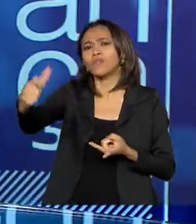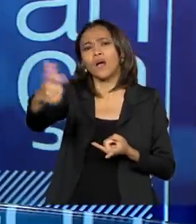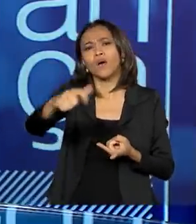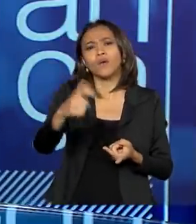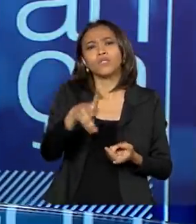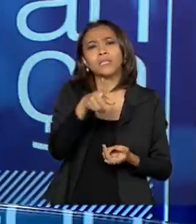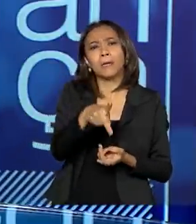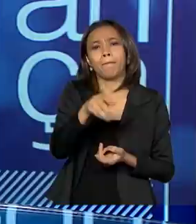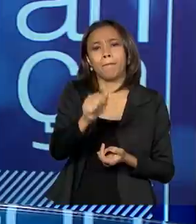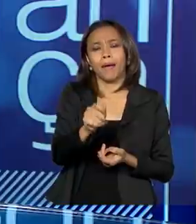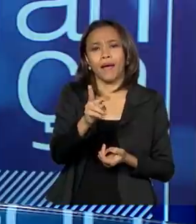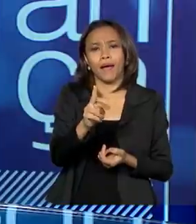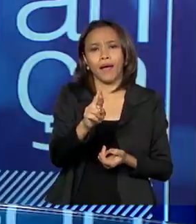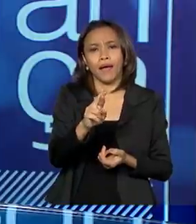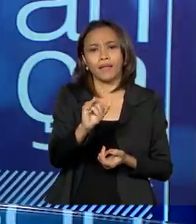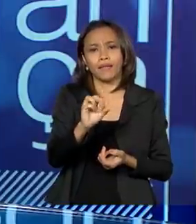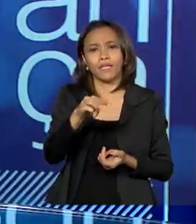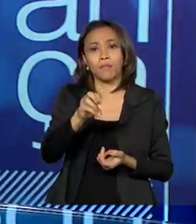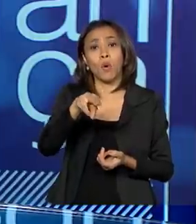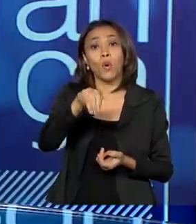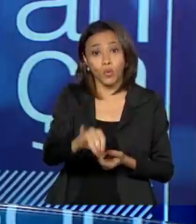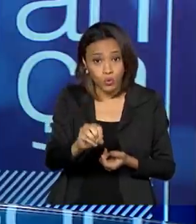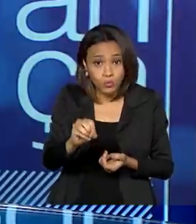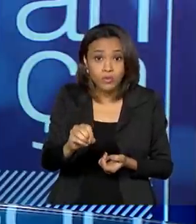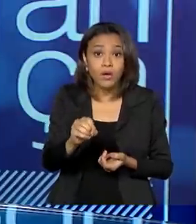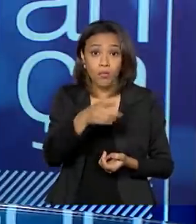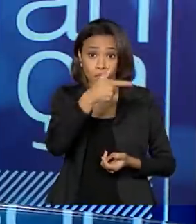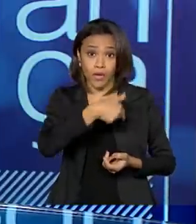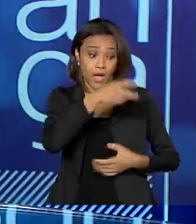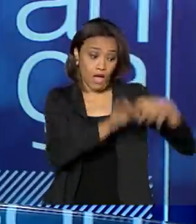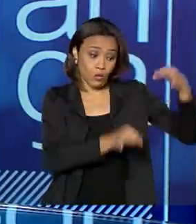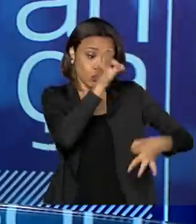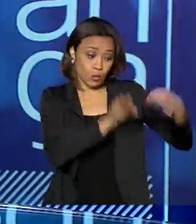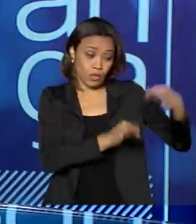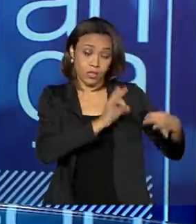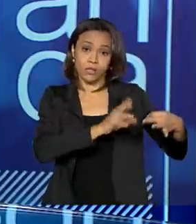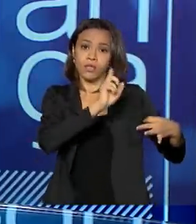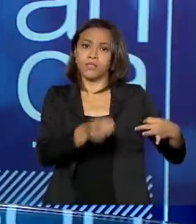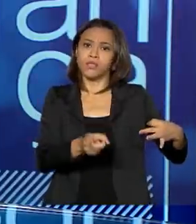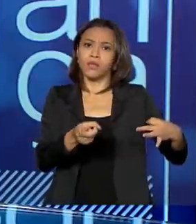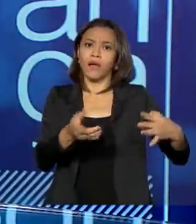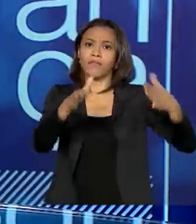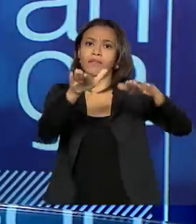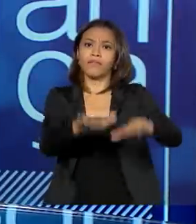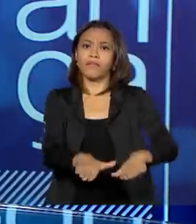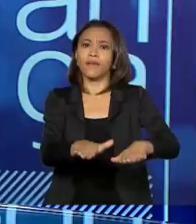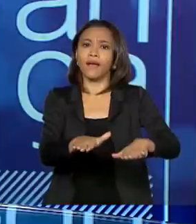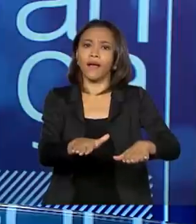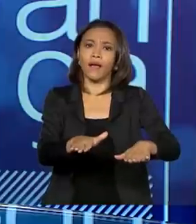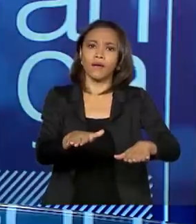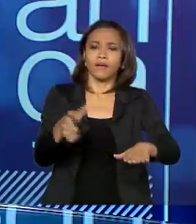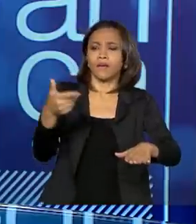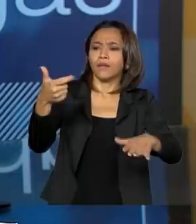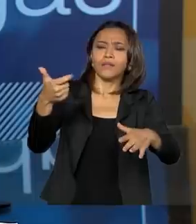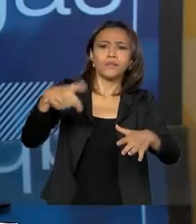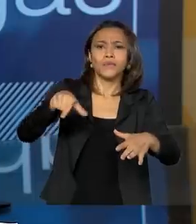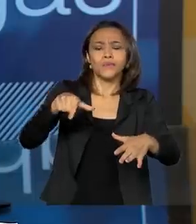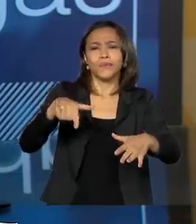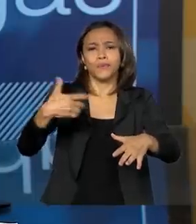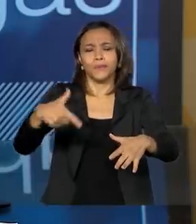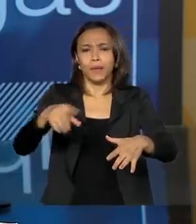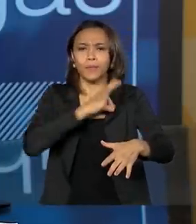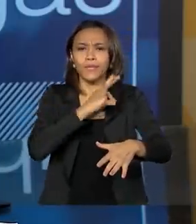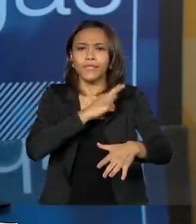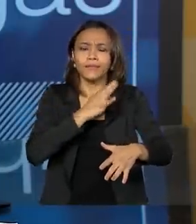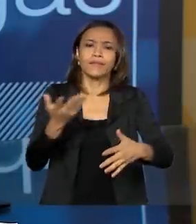judiciário geralmente decide sobre aquele bem e esse bem vai ficar em algum pátio da Polícia Civil do Estado ou